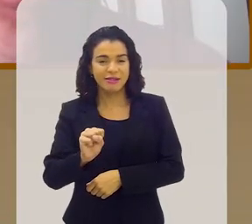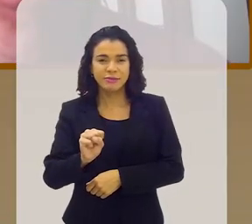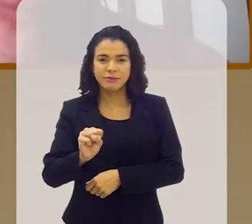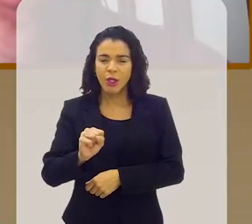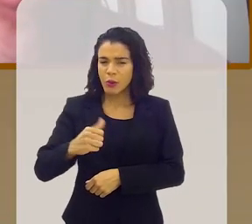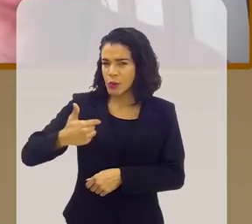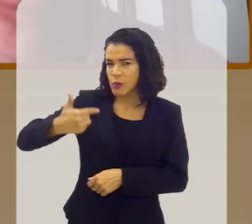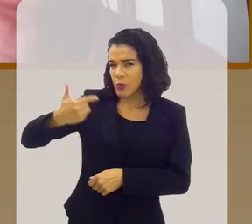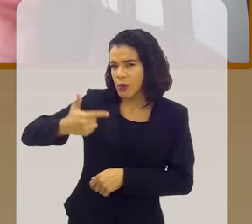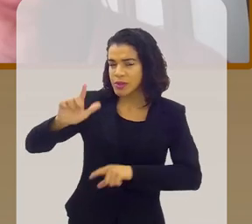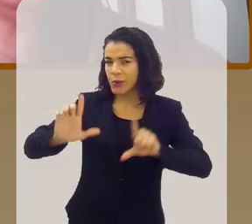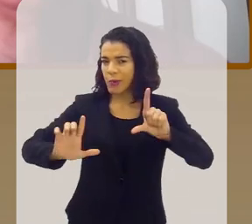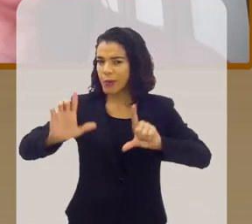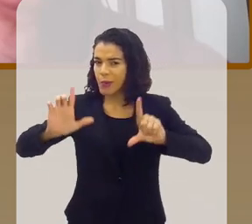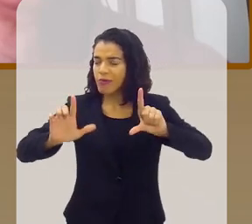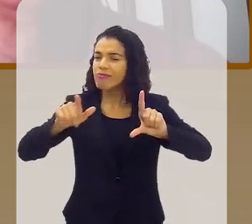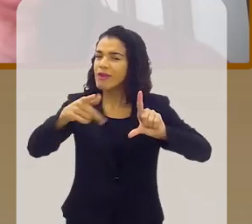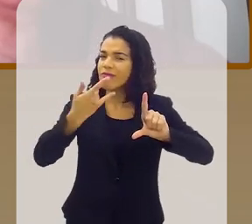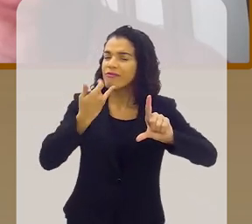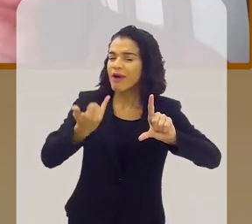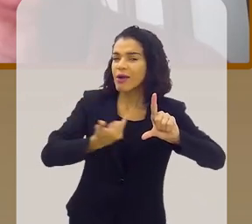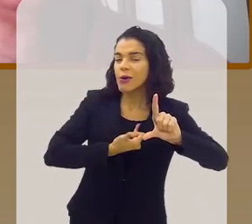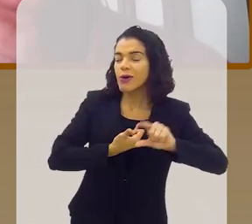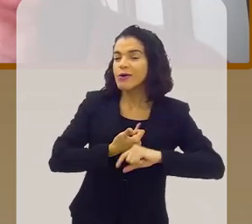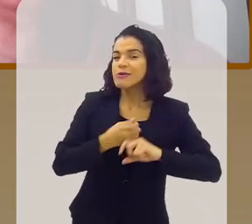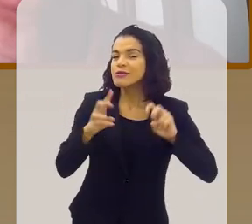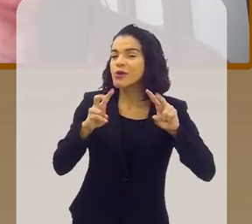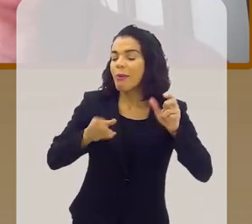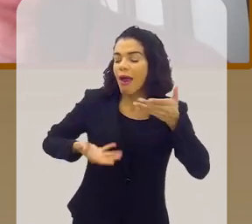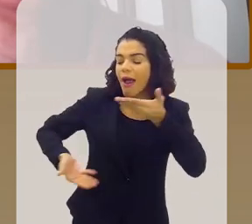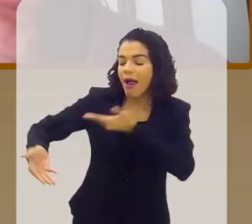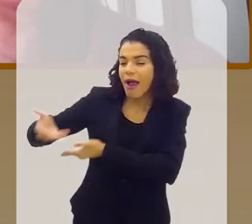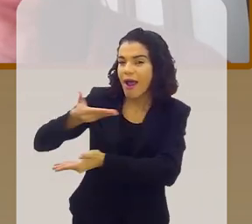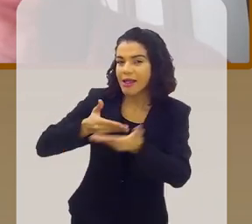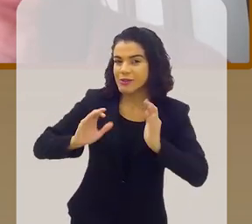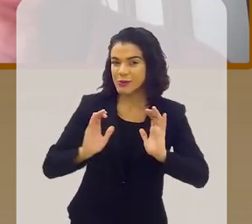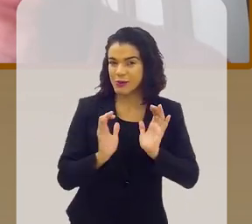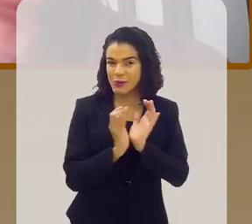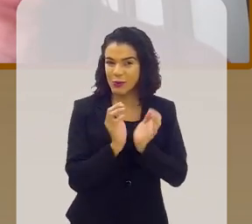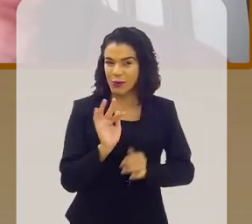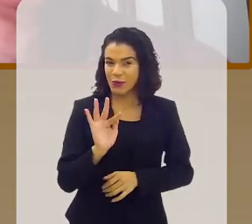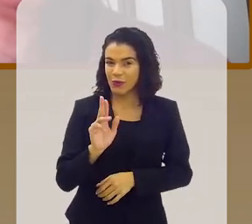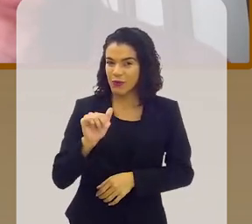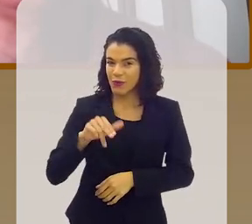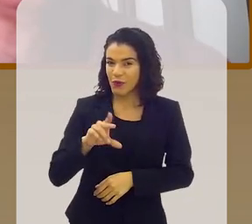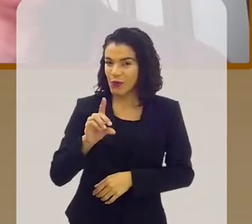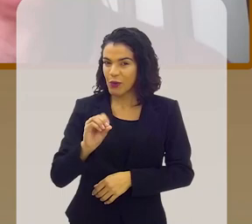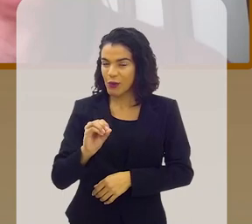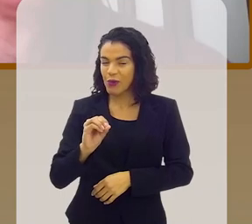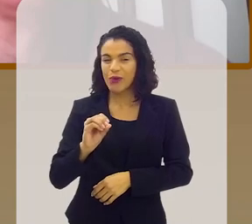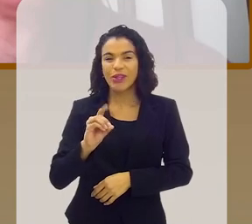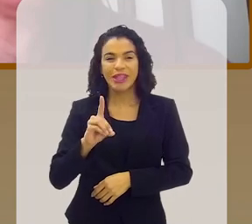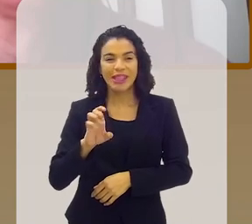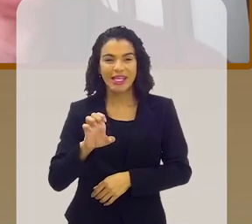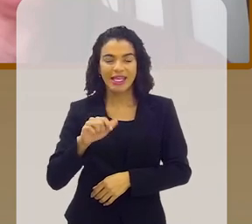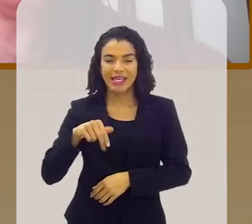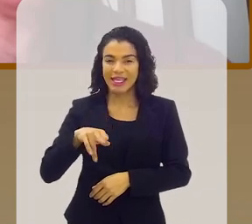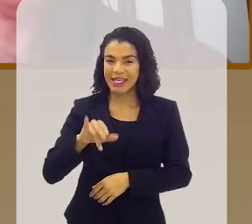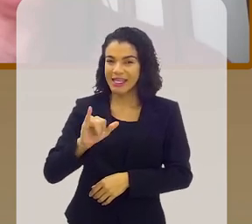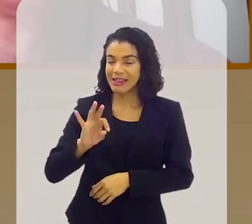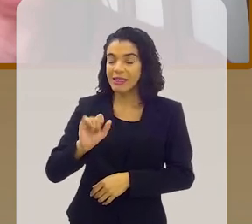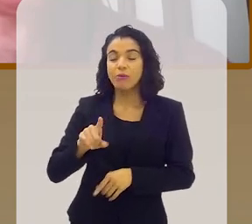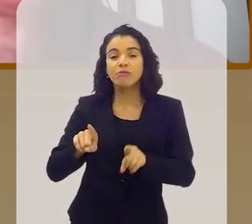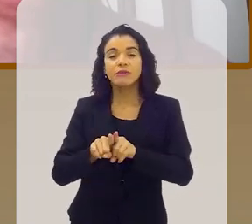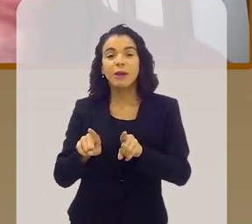anterior a gente falava sobre a questão da relação do fundo de quintal com as rádios, com a mídia, sobre